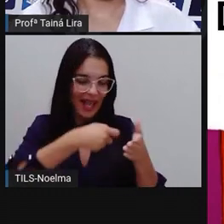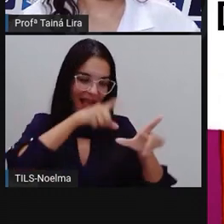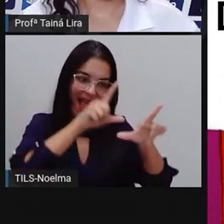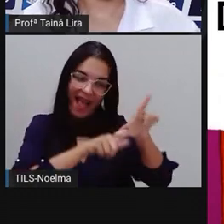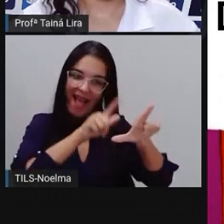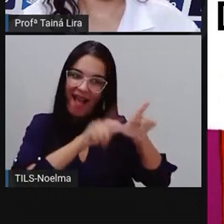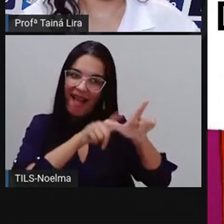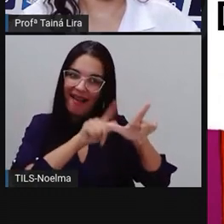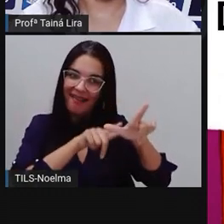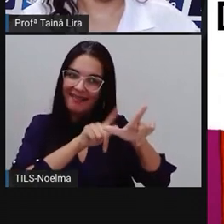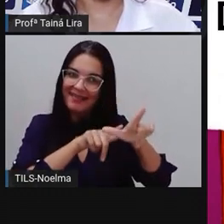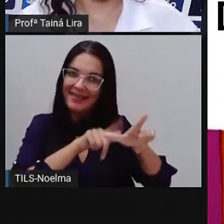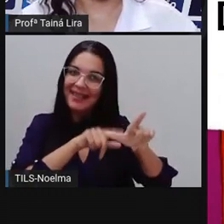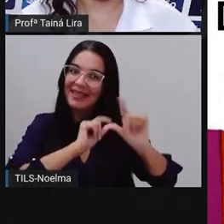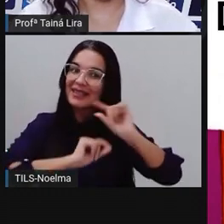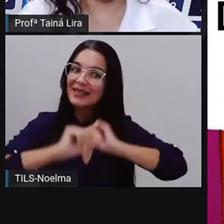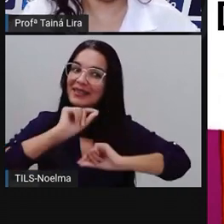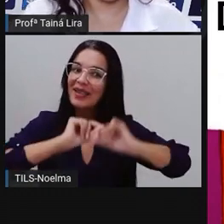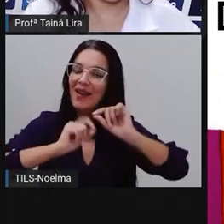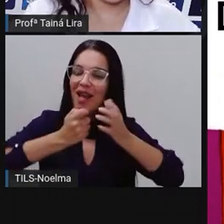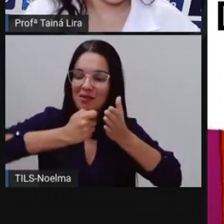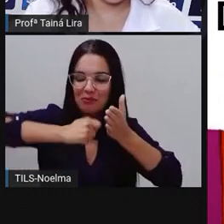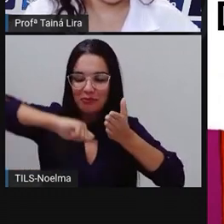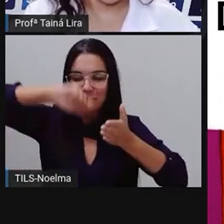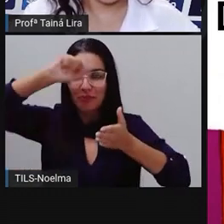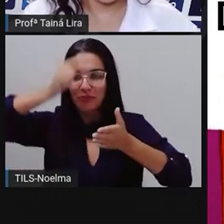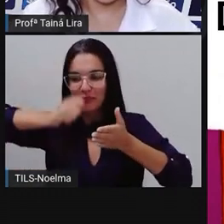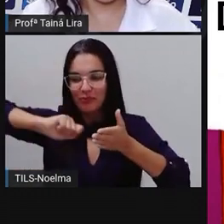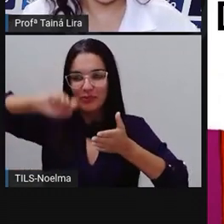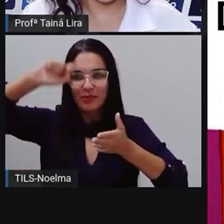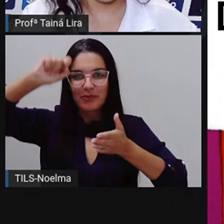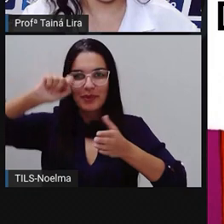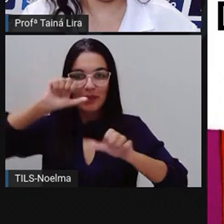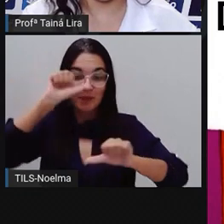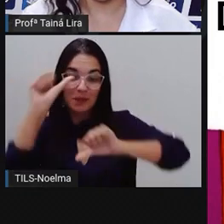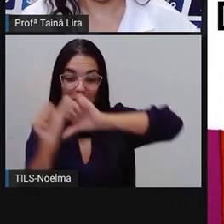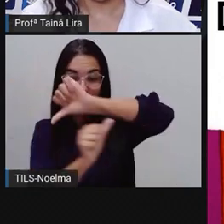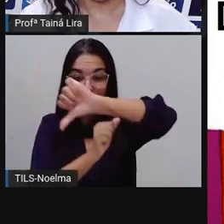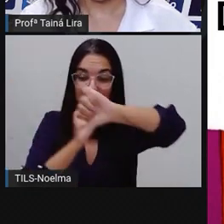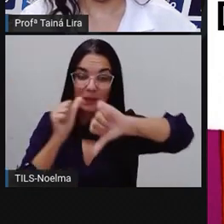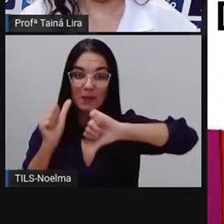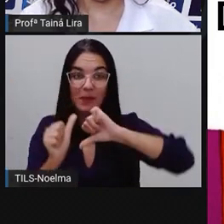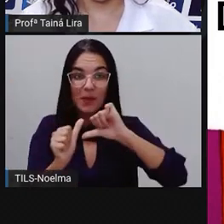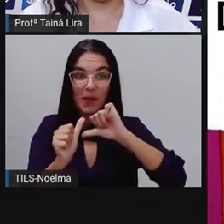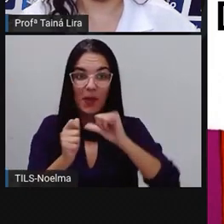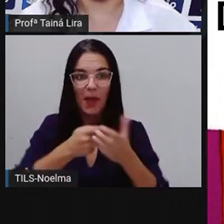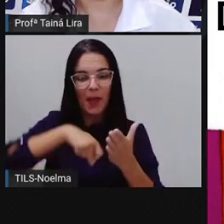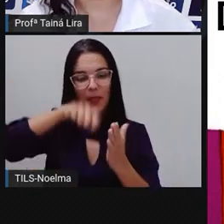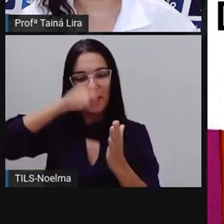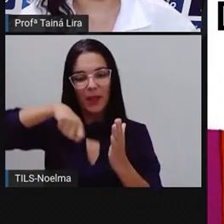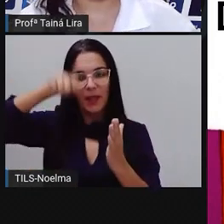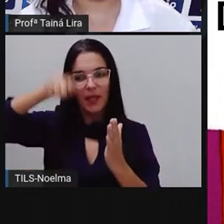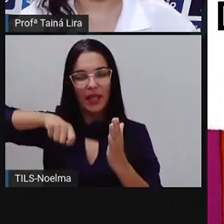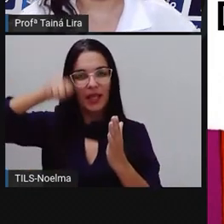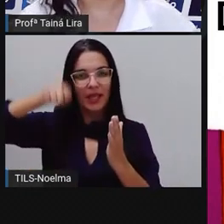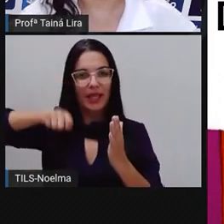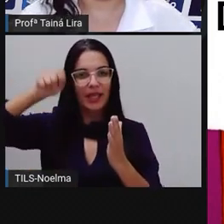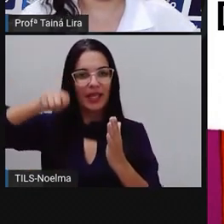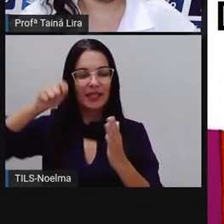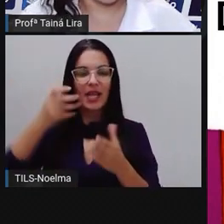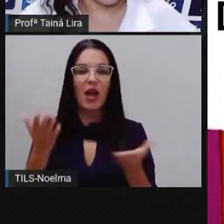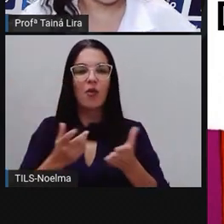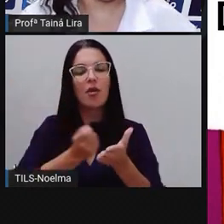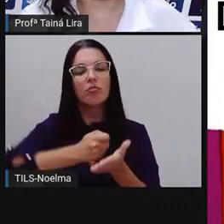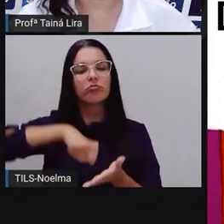letra cursiva. Então, olha lá, passando da letra bastão para a letra cursiva. Então, para quem estava